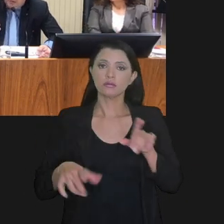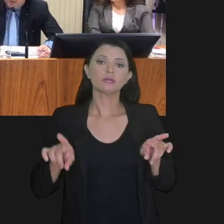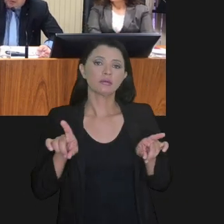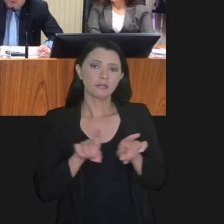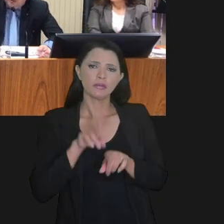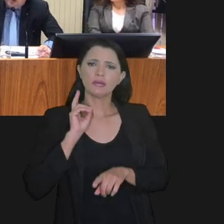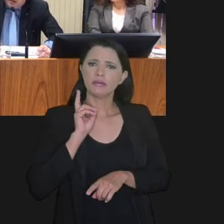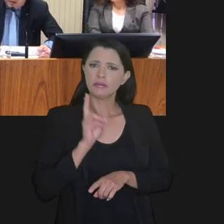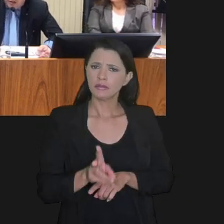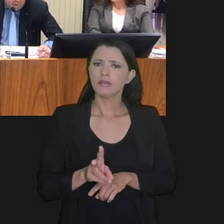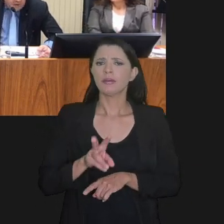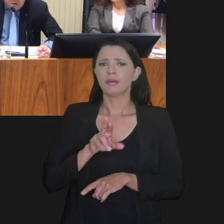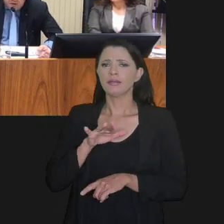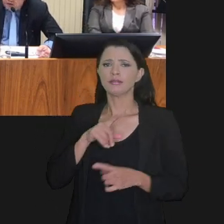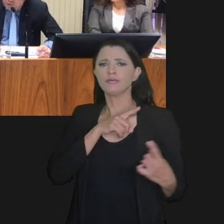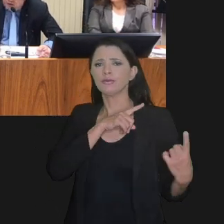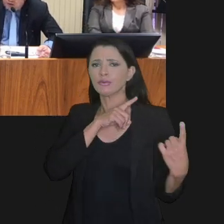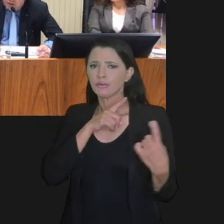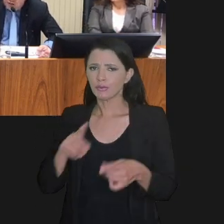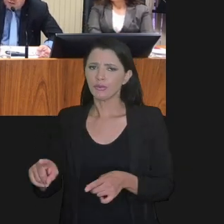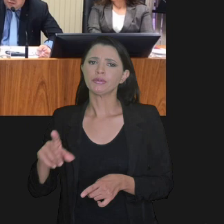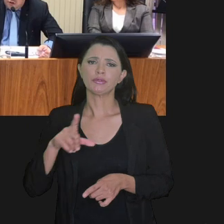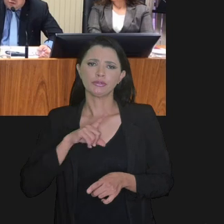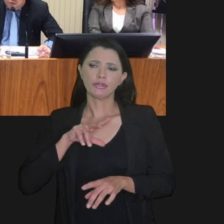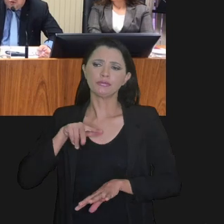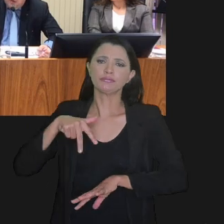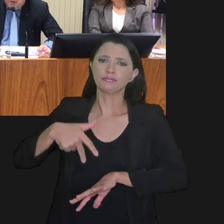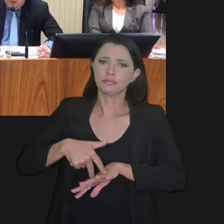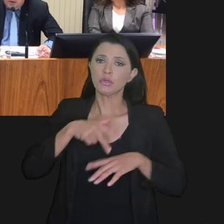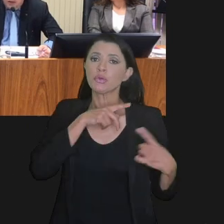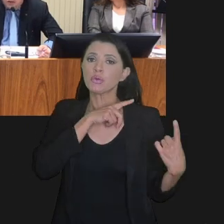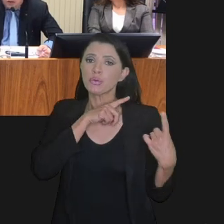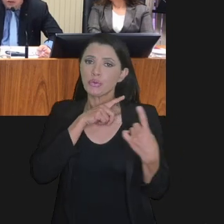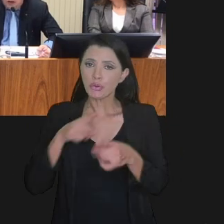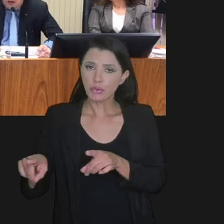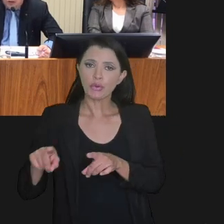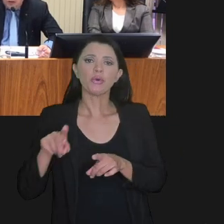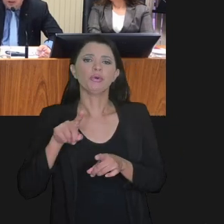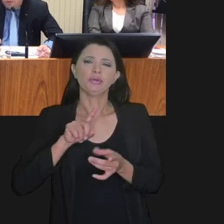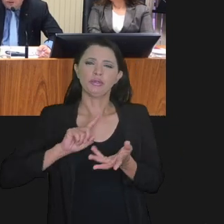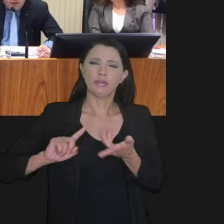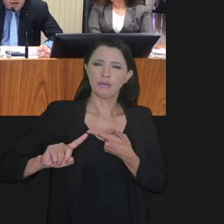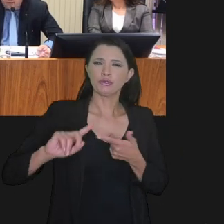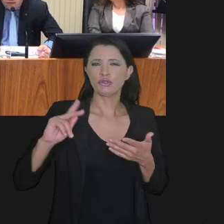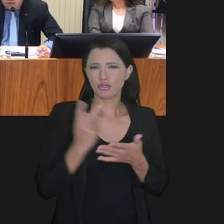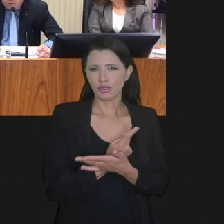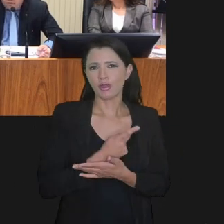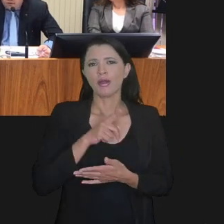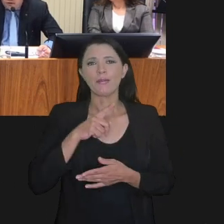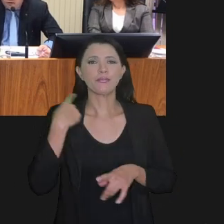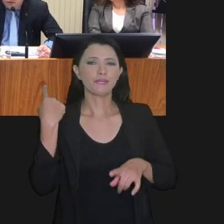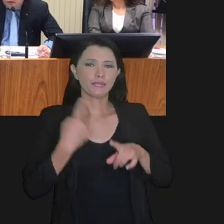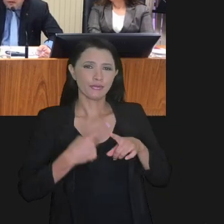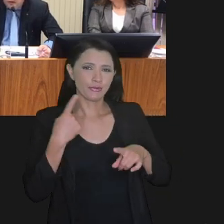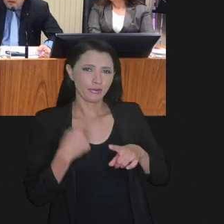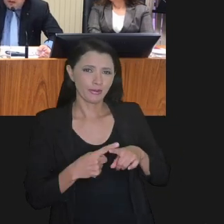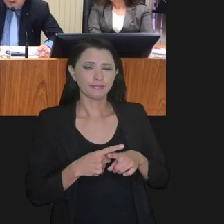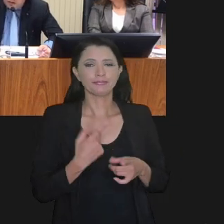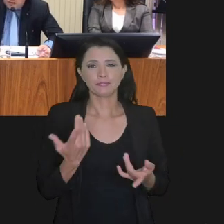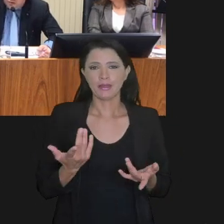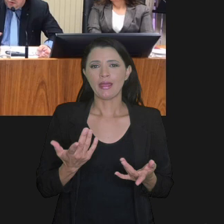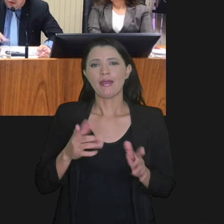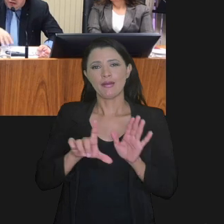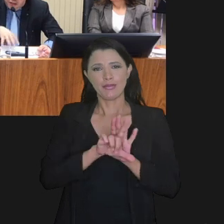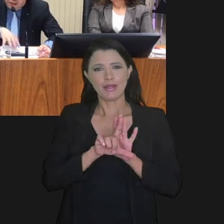E outra característica também, que sempre a Receita foi contra, a gente tem se colocado contrário a todos os refis que já aconteceram,